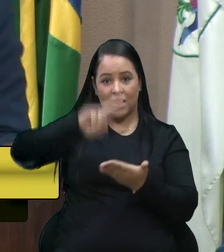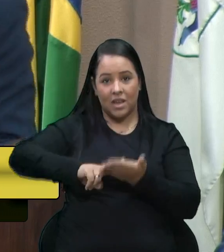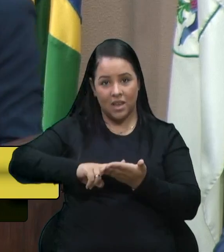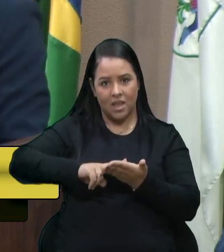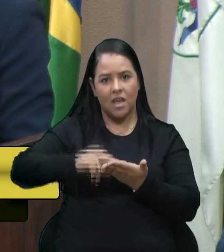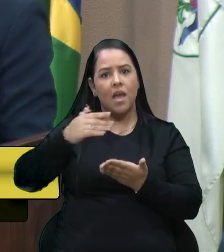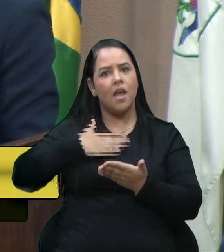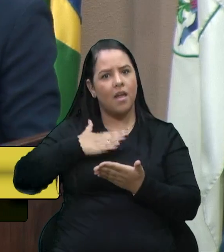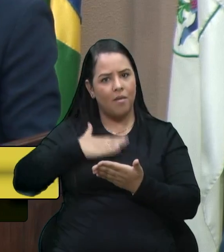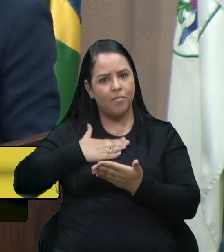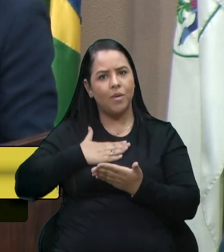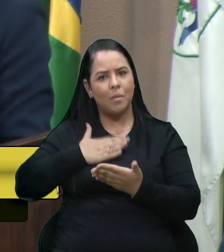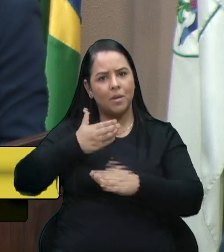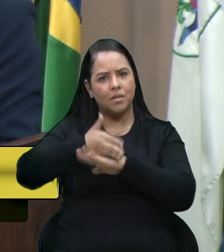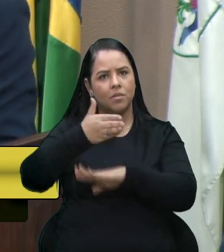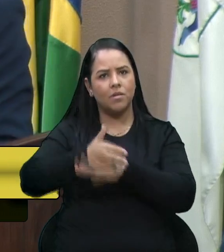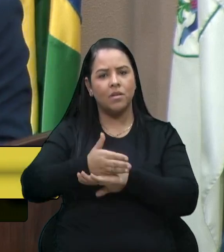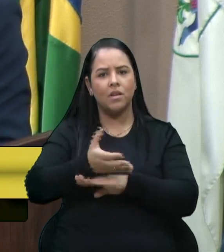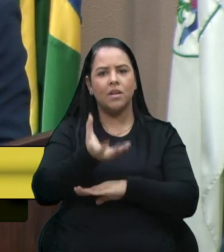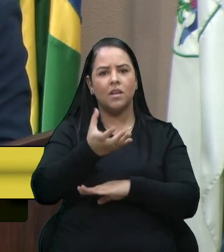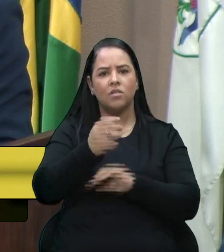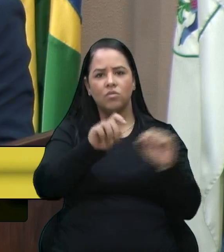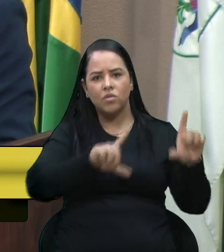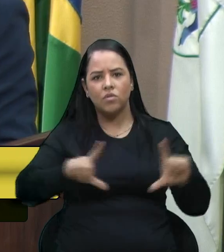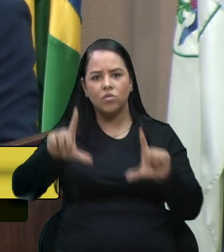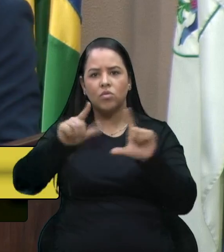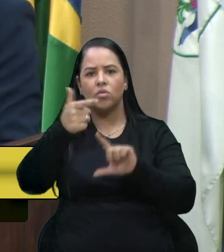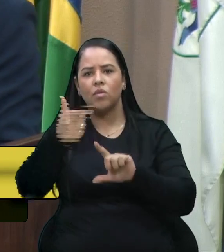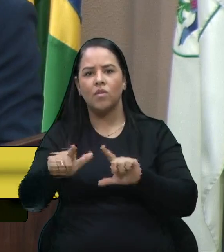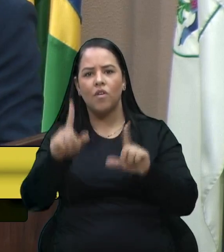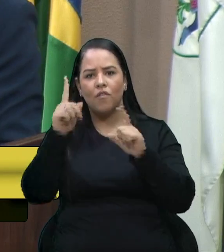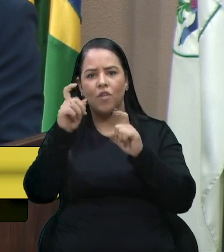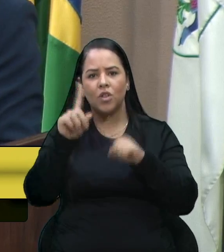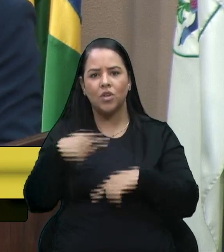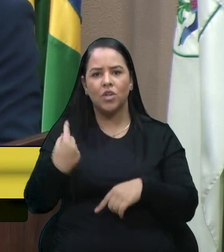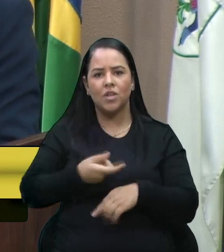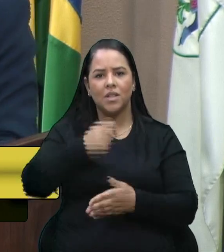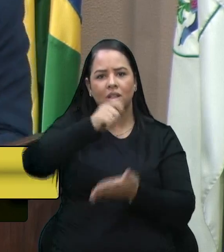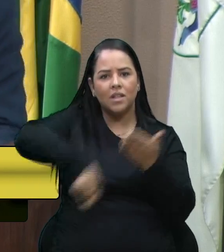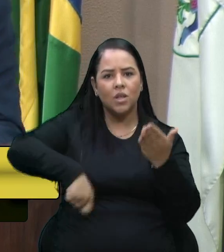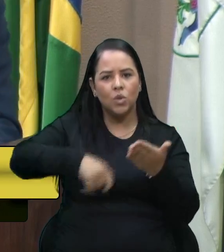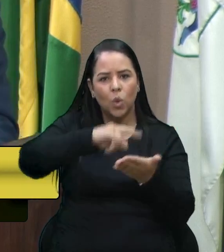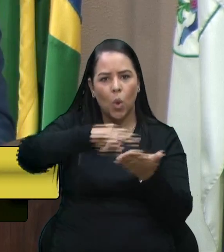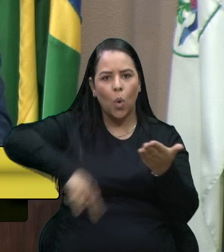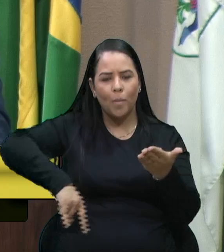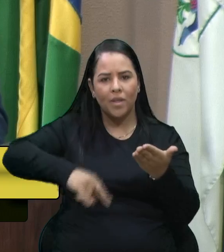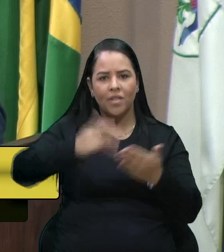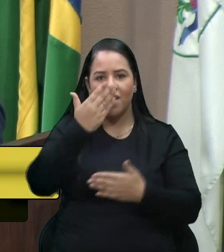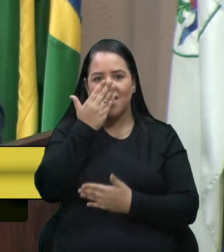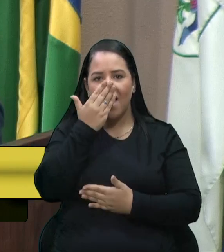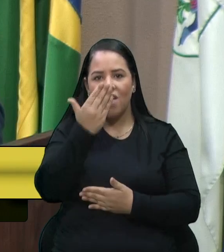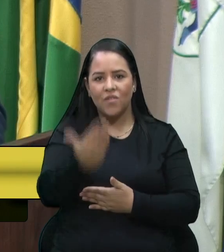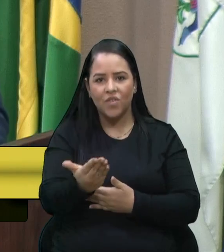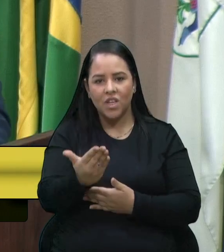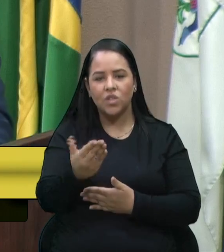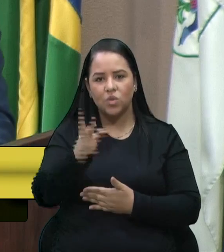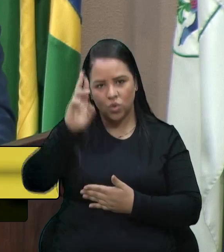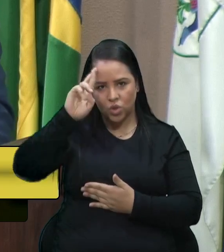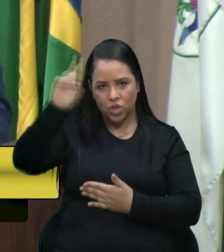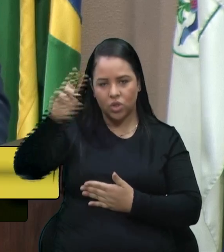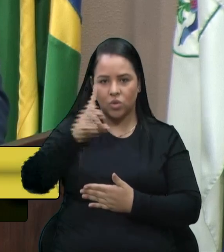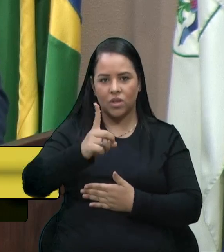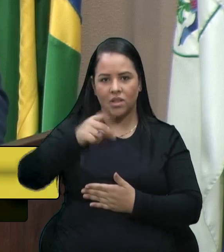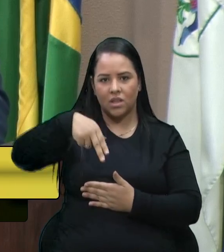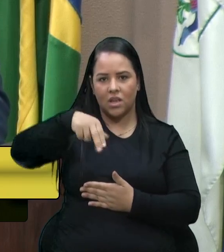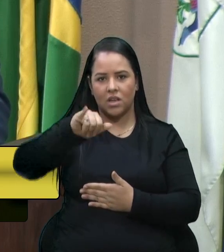gentileza, Maríndia, a minha assessora, possa voltar àquela imagem que mostra nós assinando os documentos na frente do diretor do DENIT.